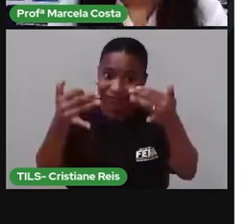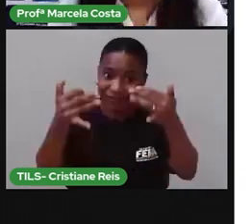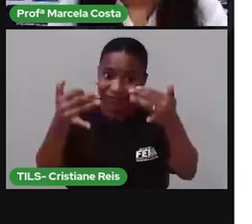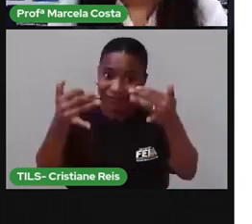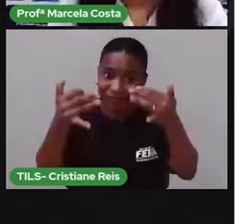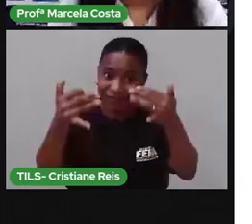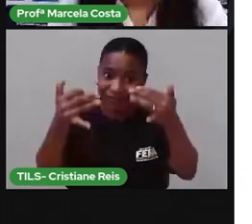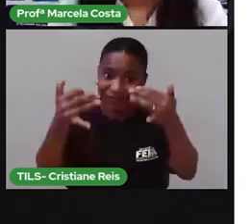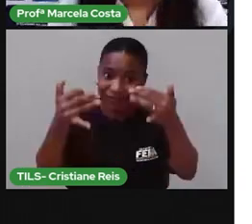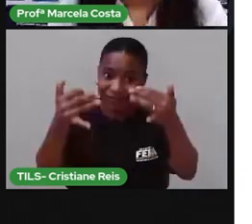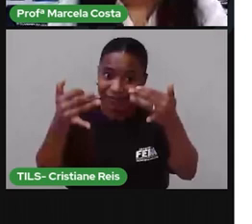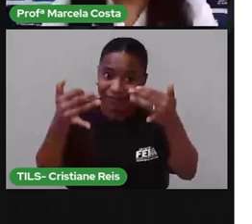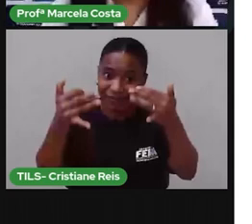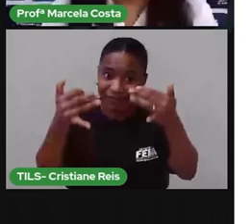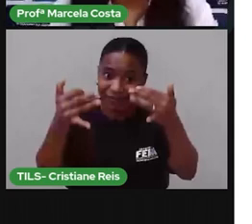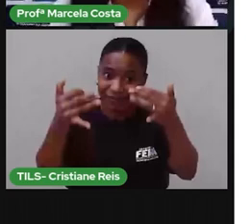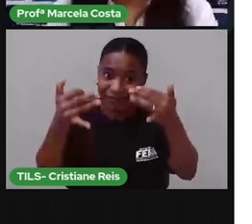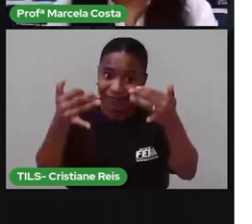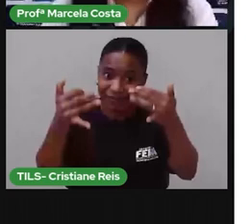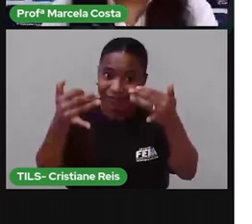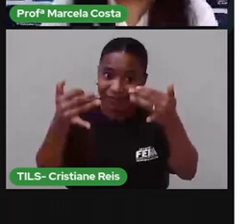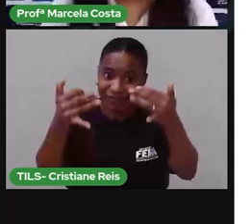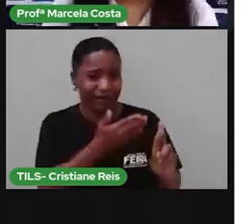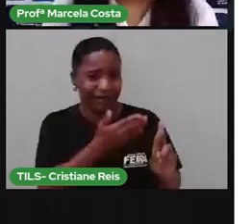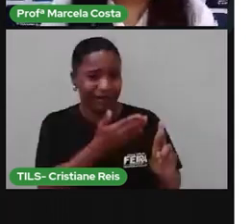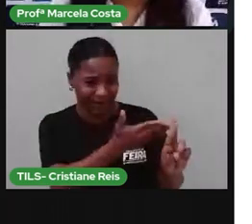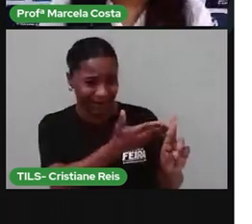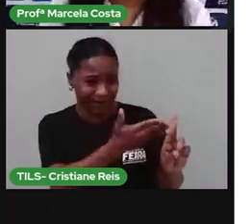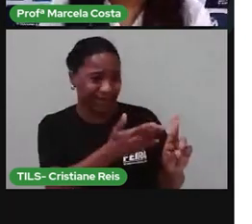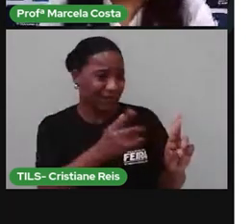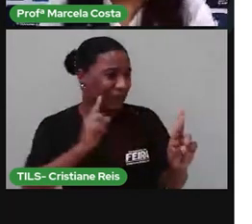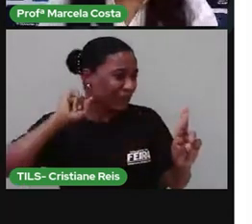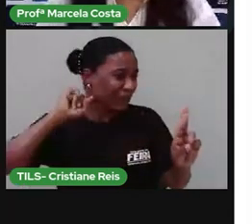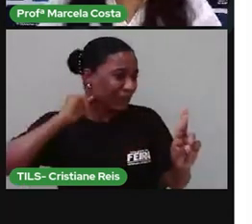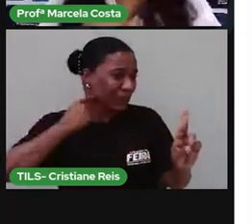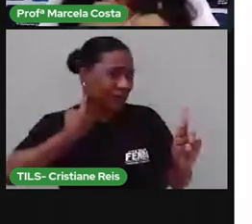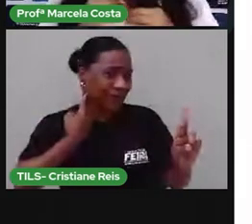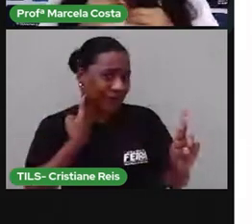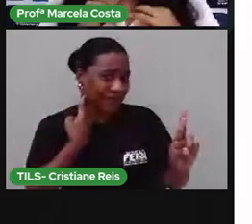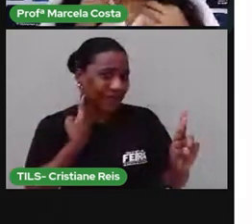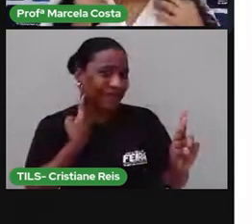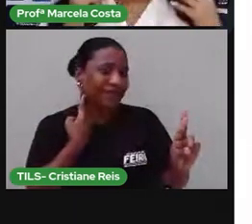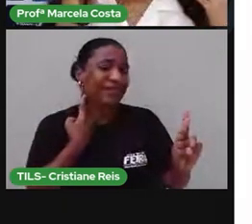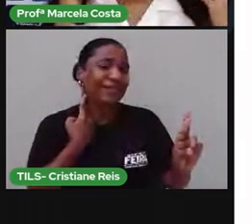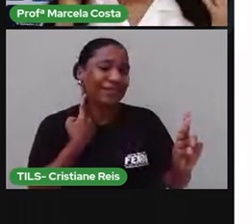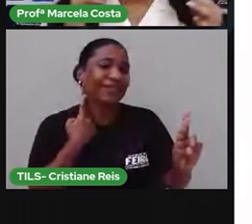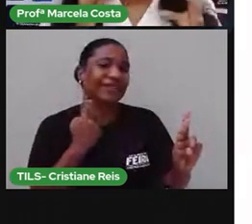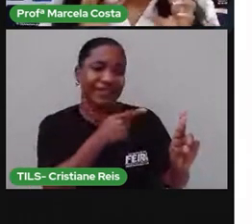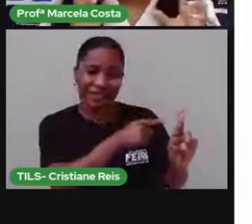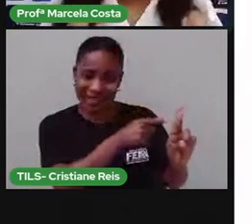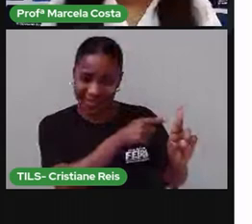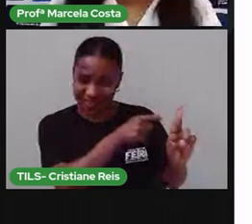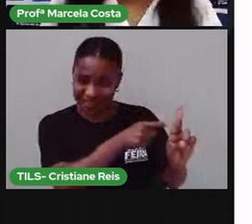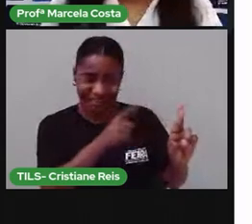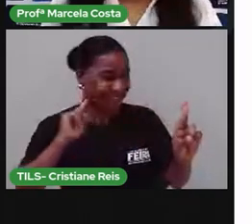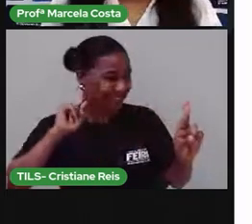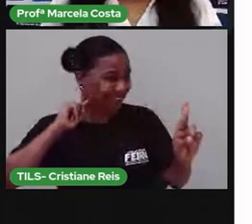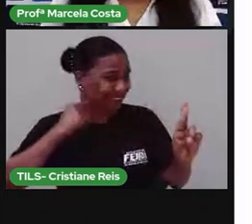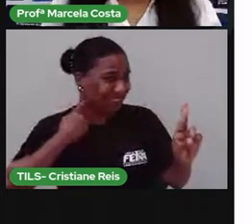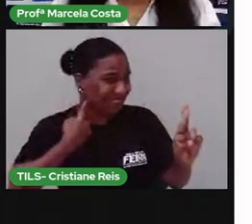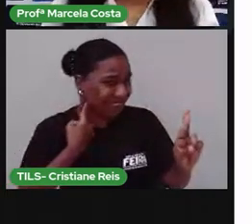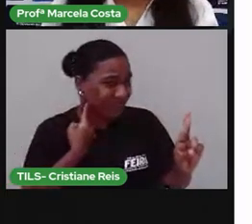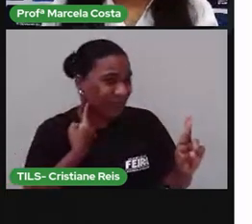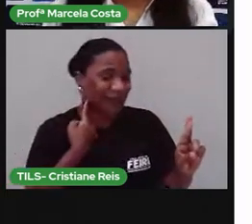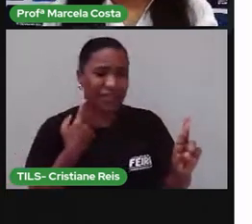Raimunda Sosmunda era chamada assim porque ela era muito suja. Ela não